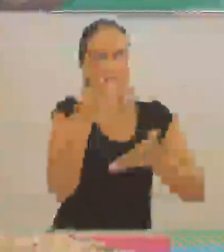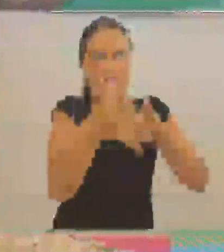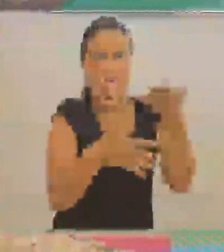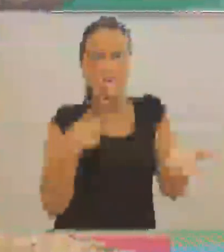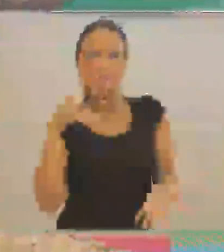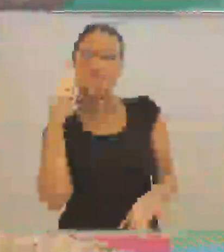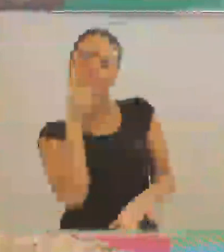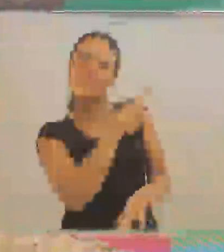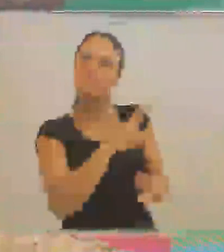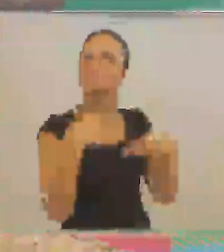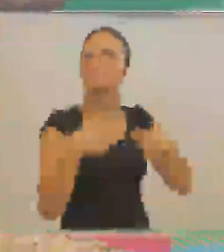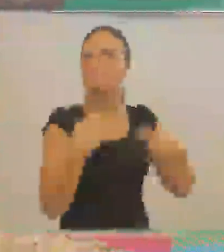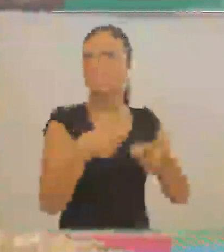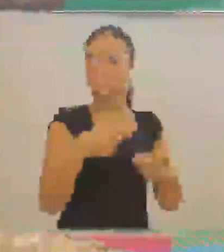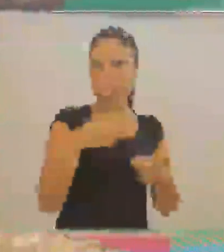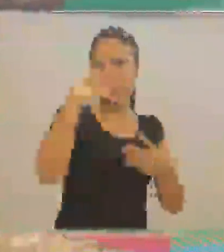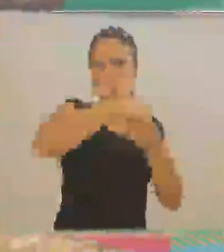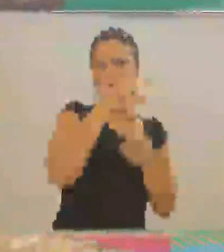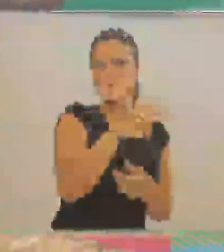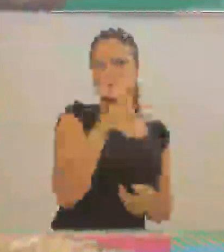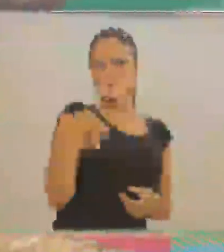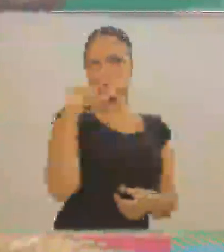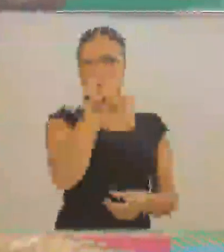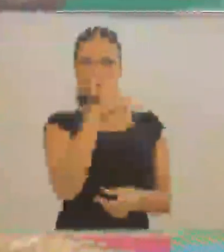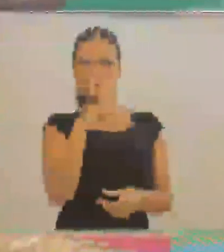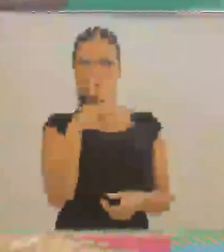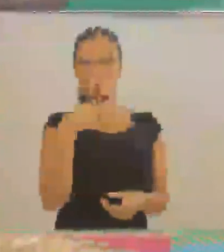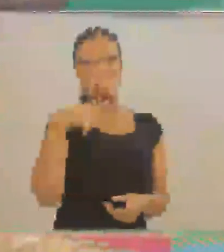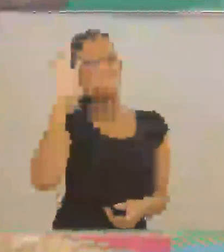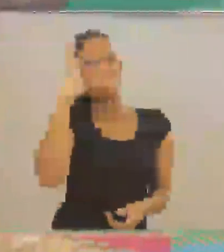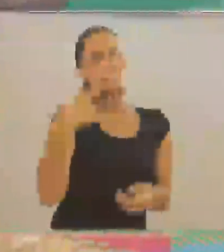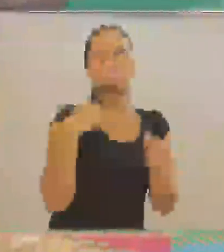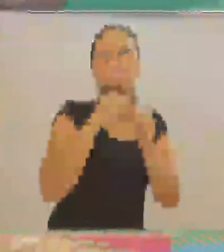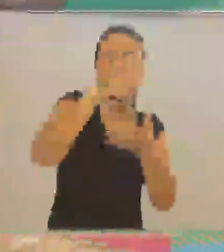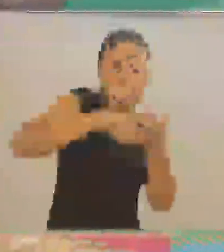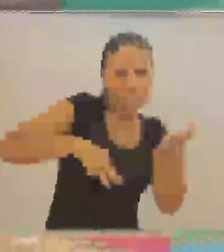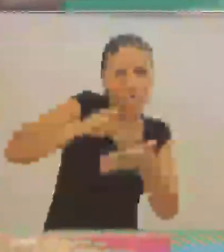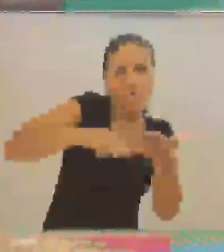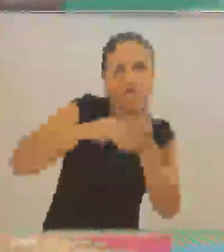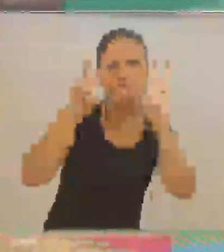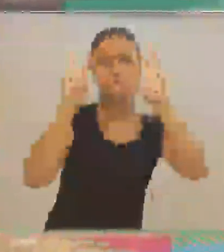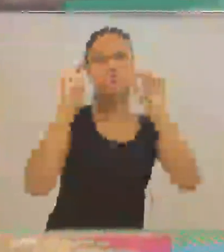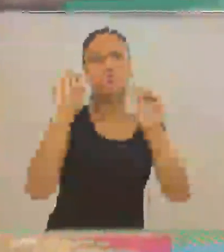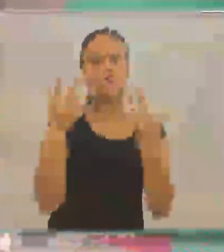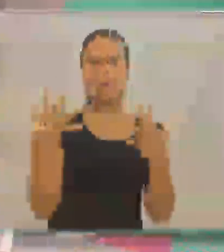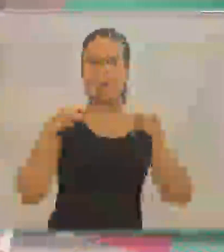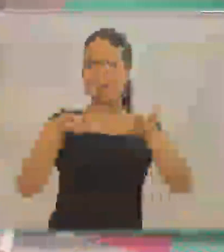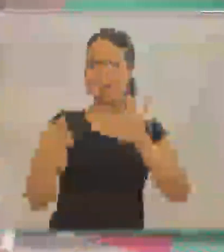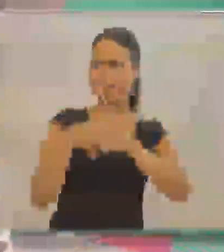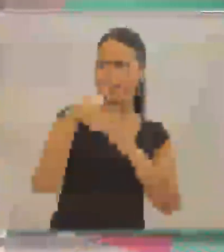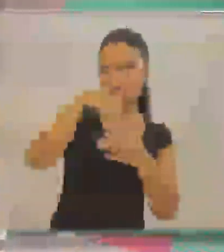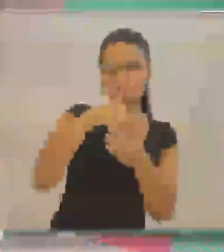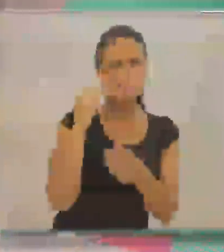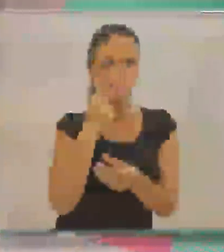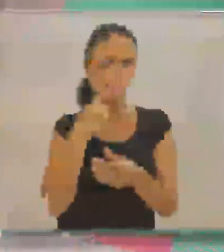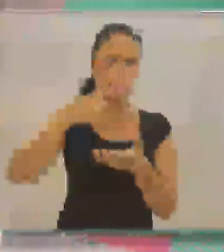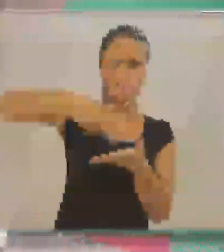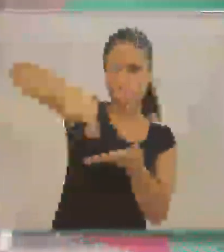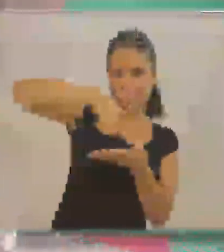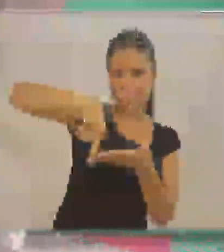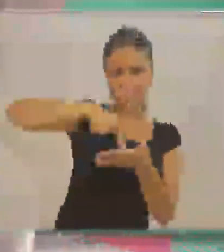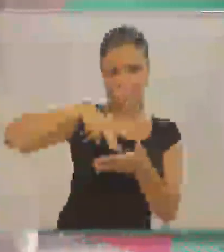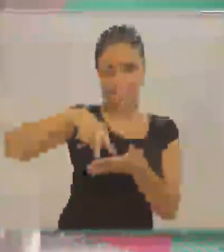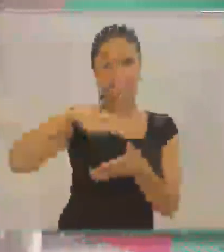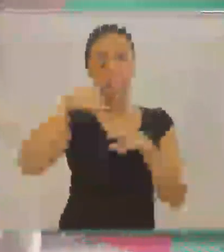eu tive o primeiro contato com Libras, e vi que era necessário o professor ter uma noção. Decidi fazer a monografia,